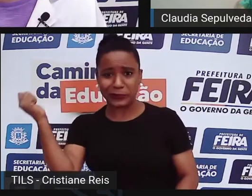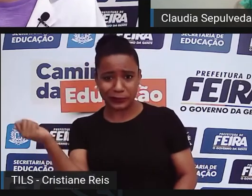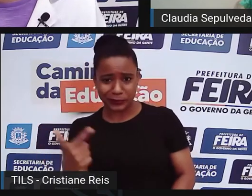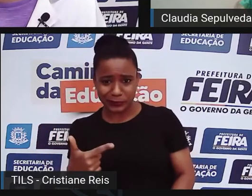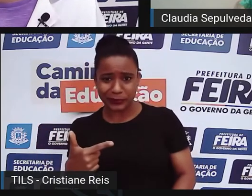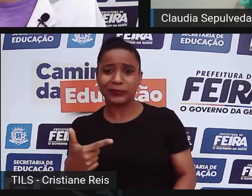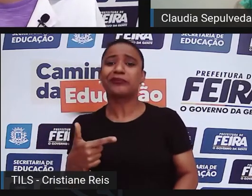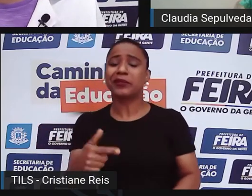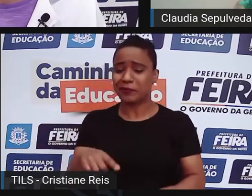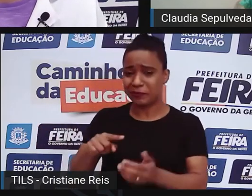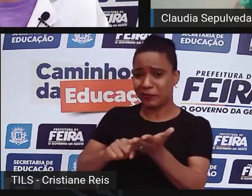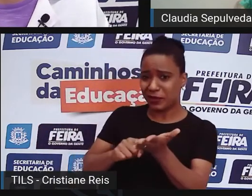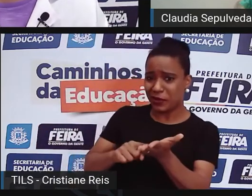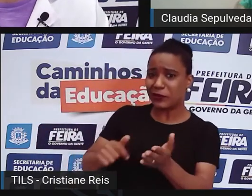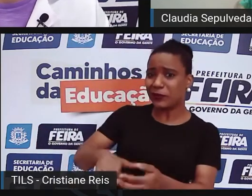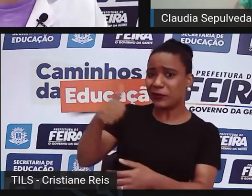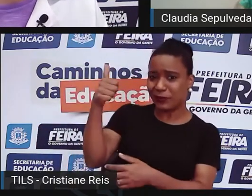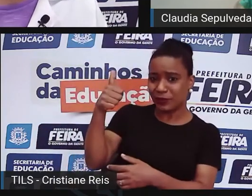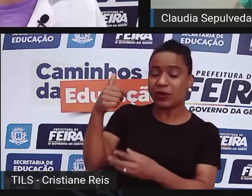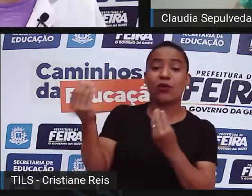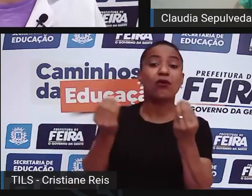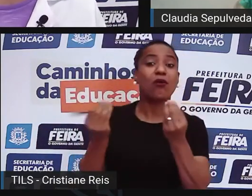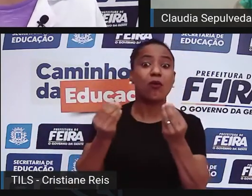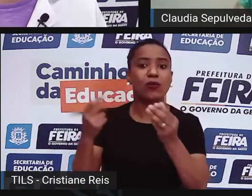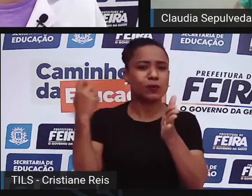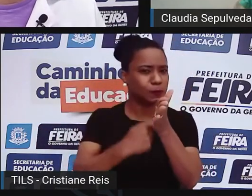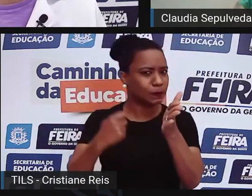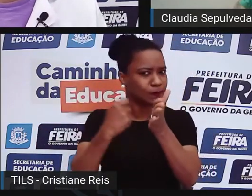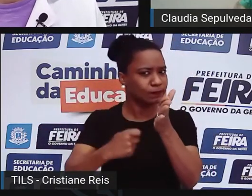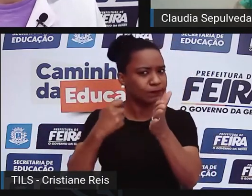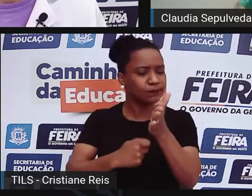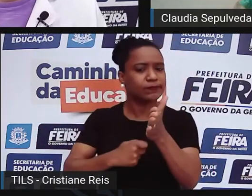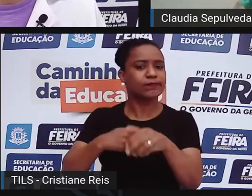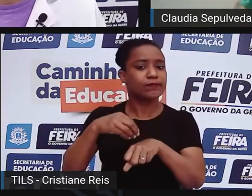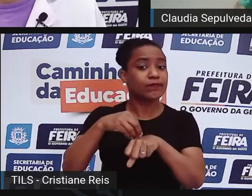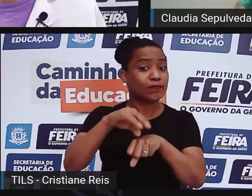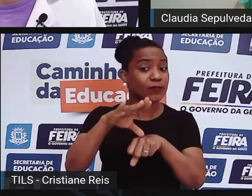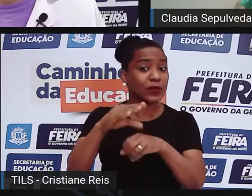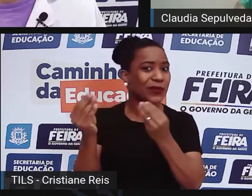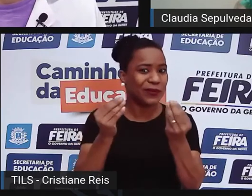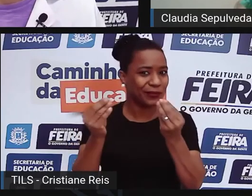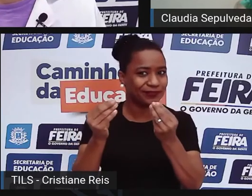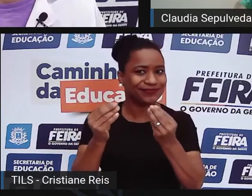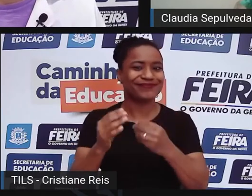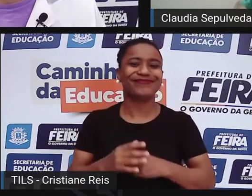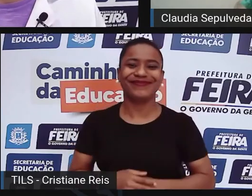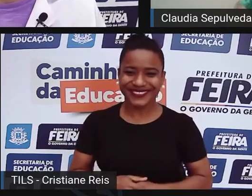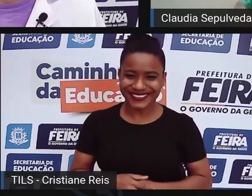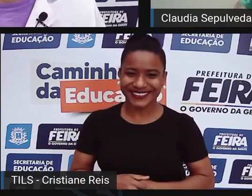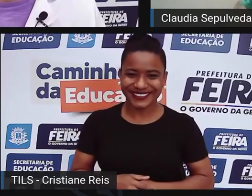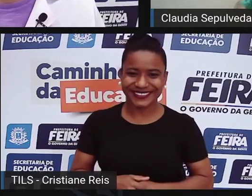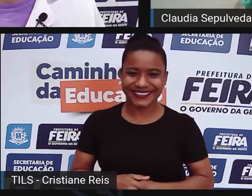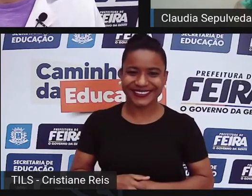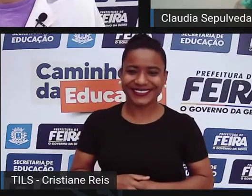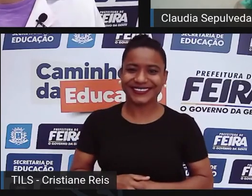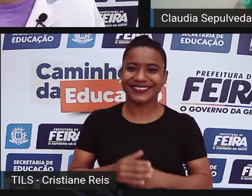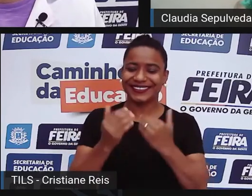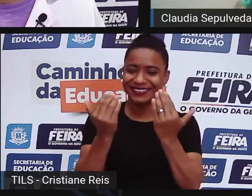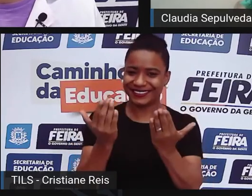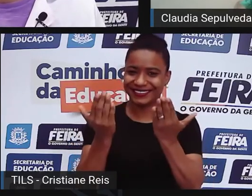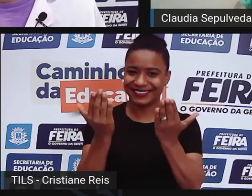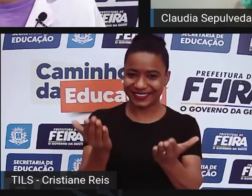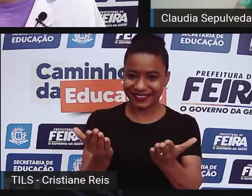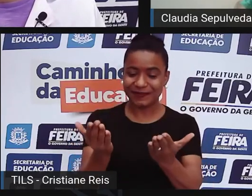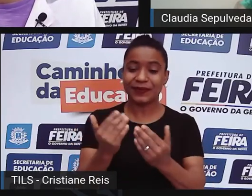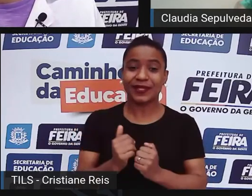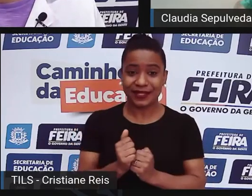argumentos racistas? Como é que a gente faz para lutar contra isso no dia a dia? Olha, eu vou vender meu pé te dizendo assim, que entender essa história do racismo